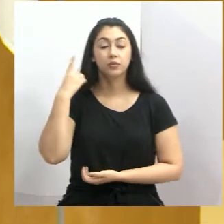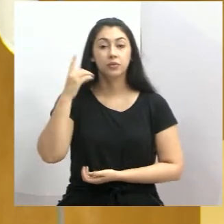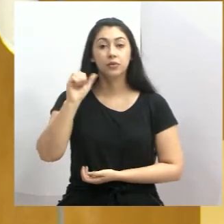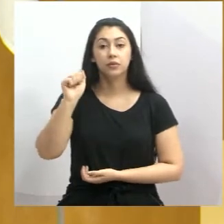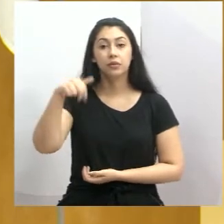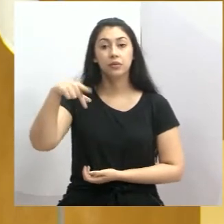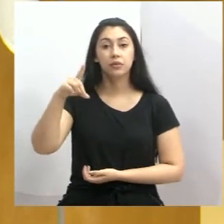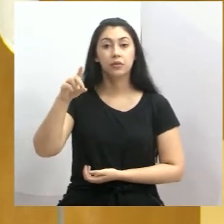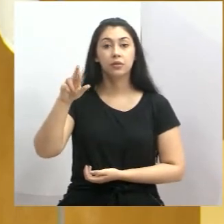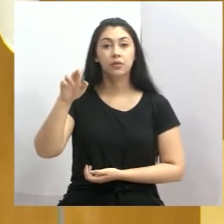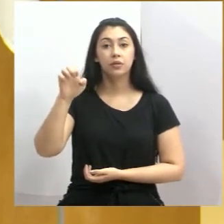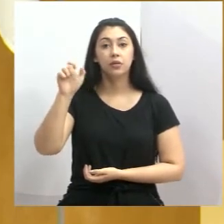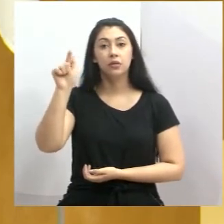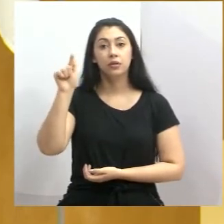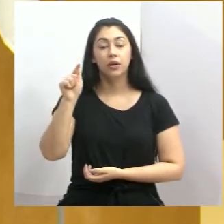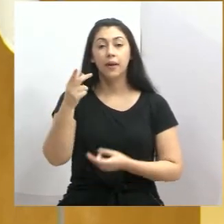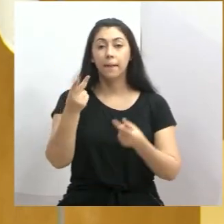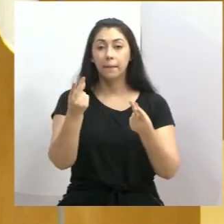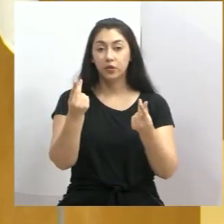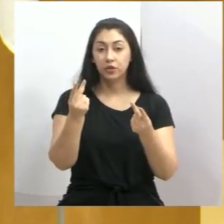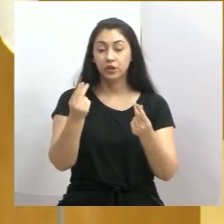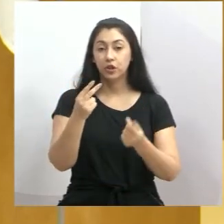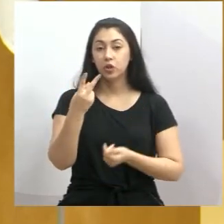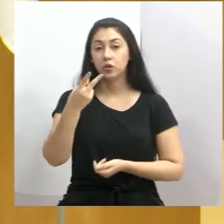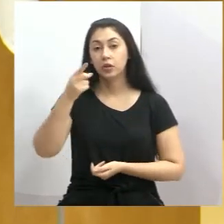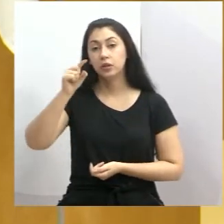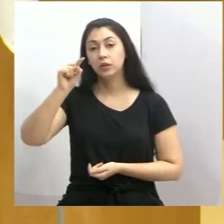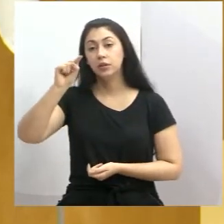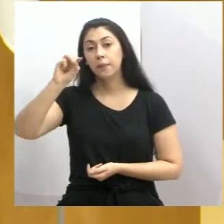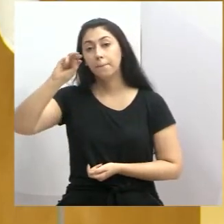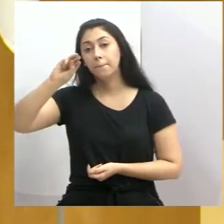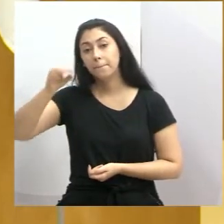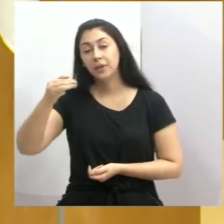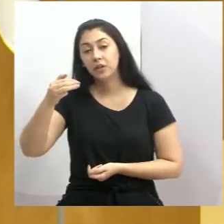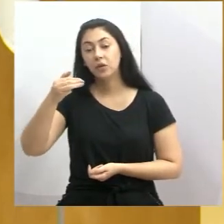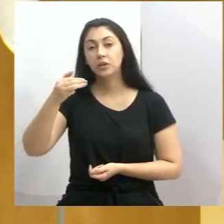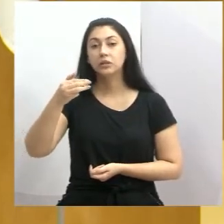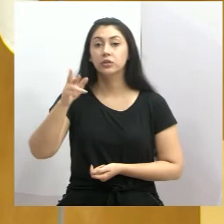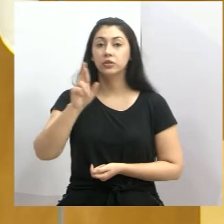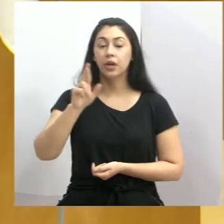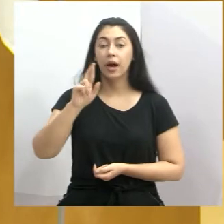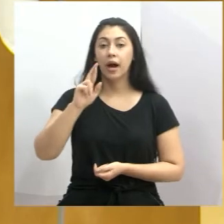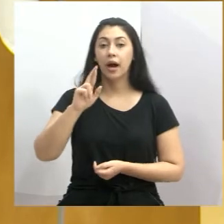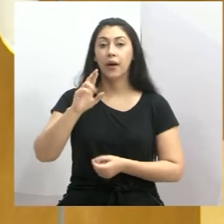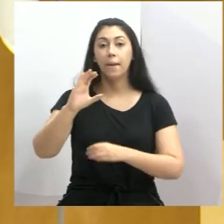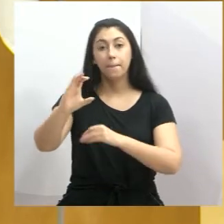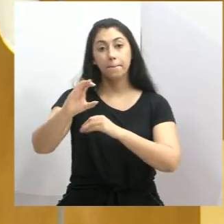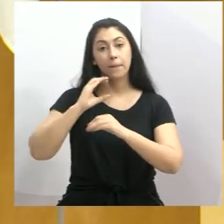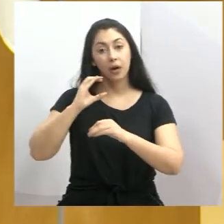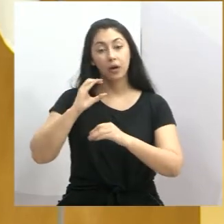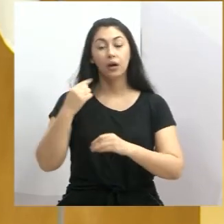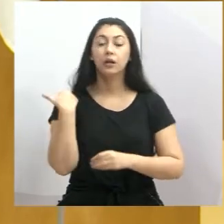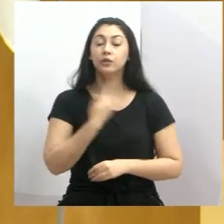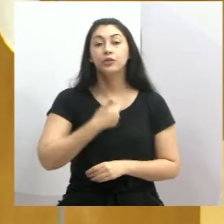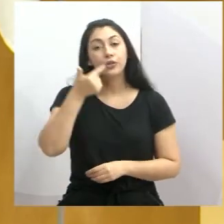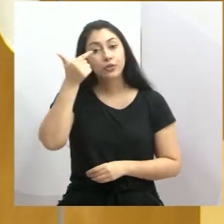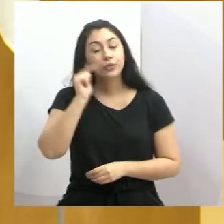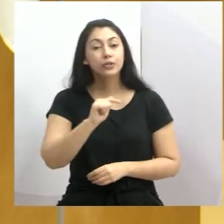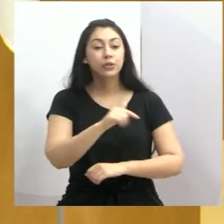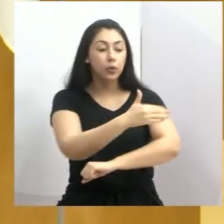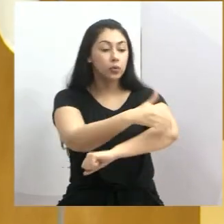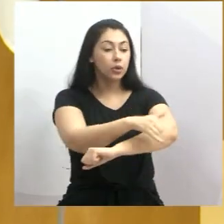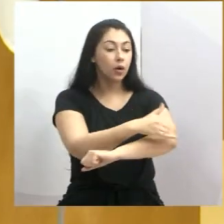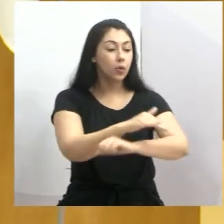,7 milhões. E com essa verba foi possível recapiar a Vale do Paraíba e tantas outras ruas aqui da nossa cidade.